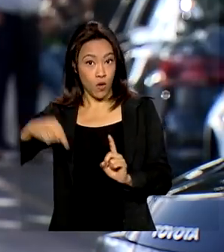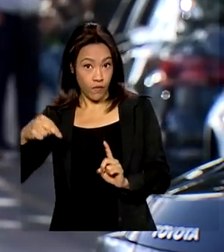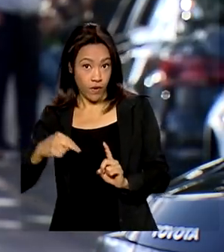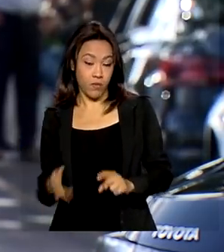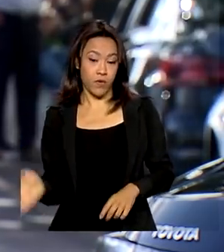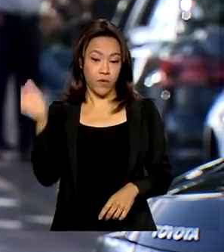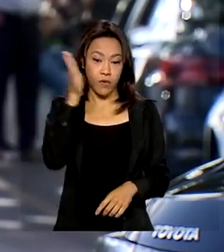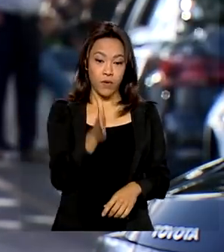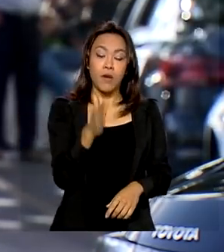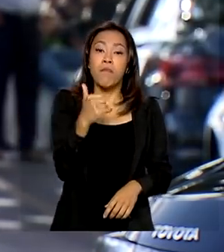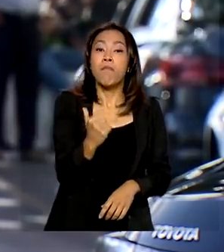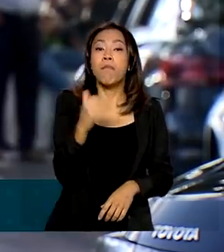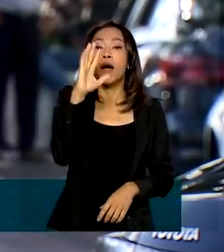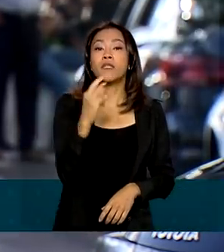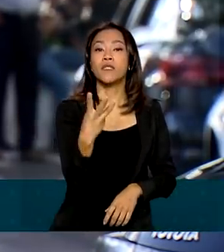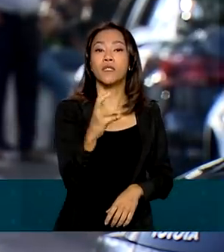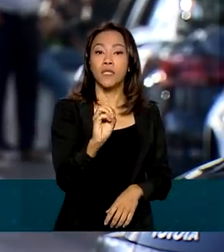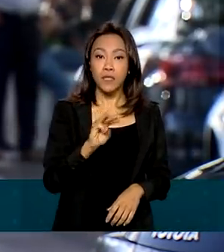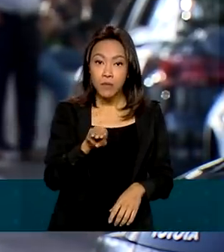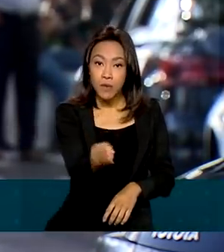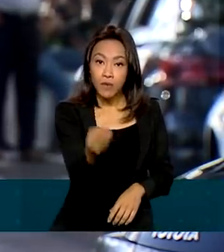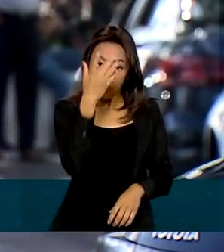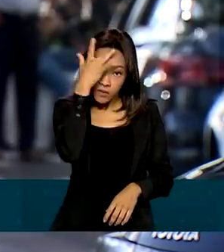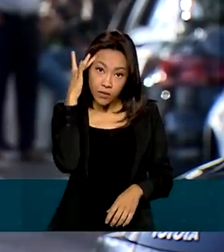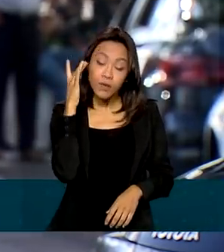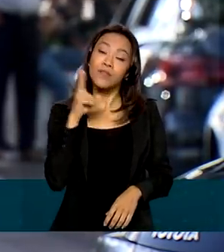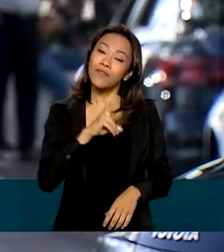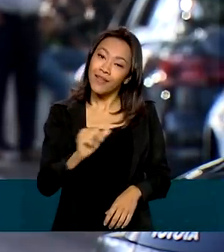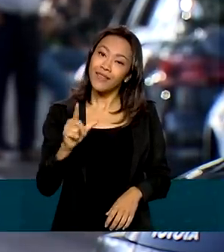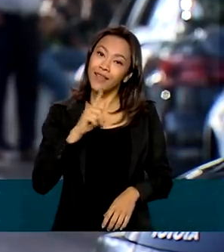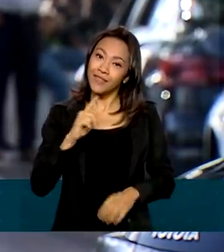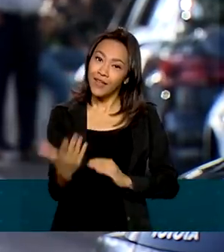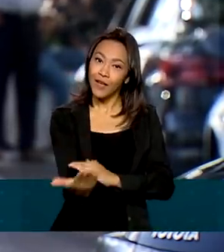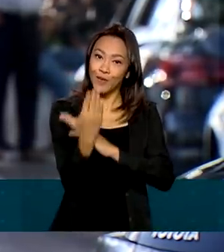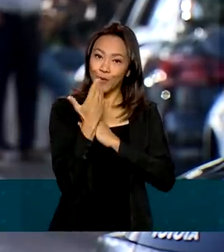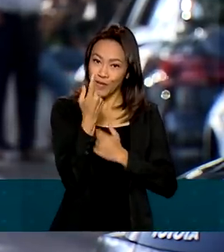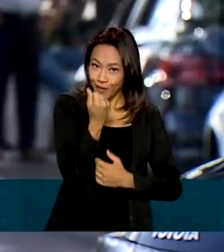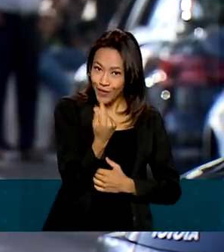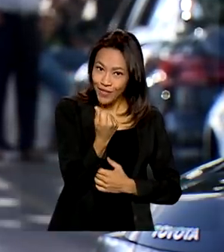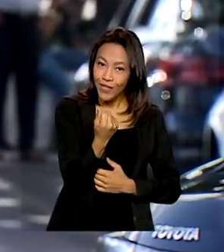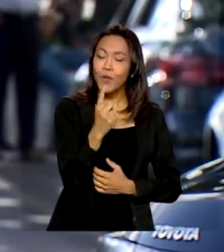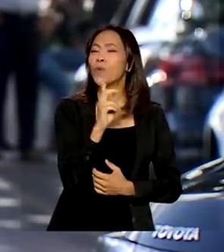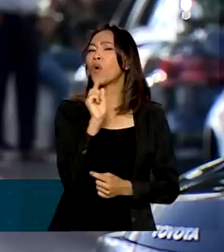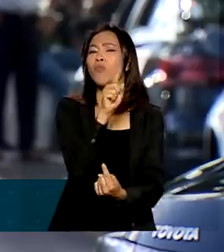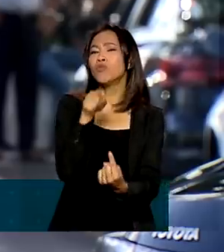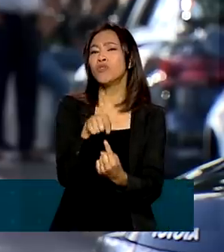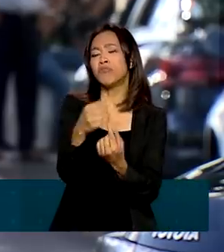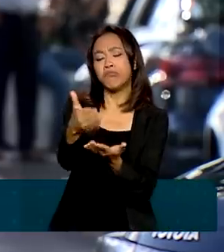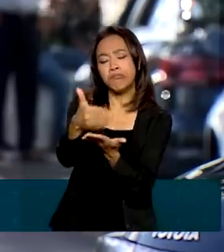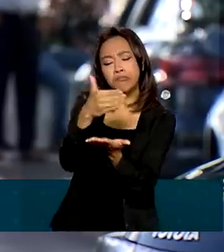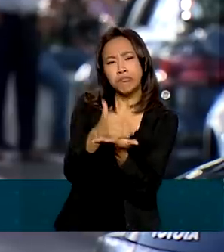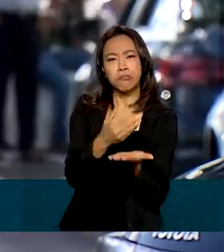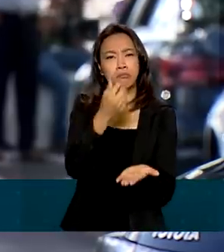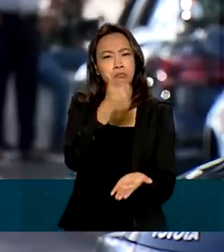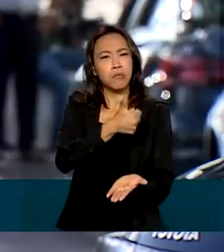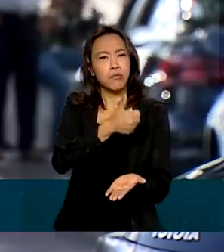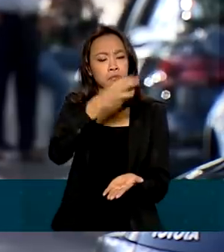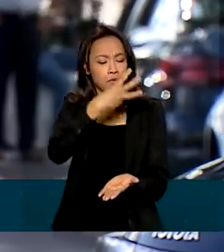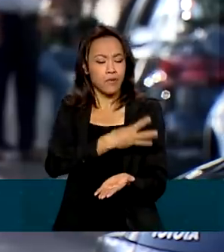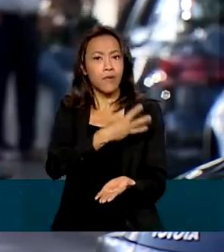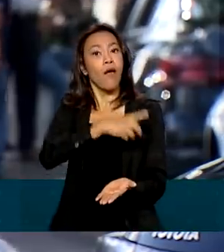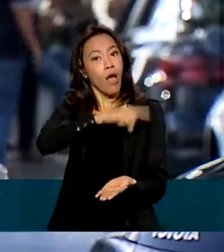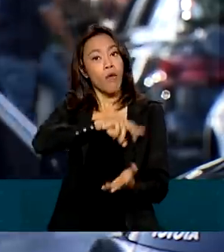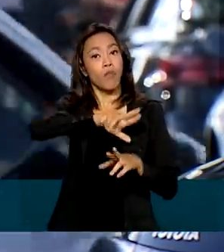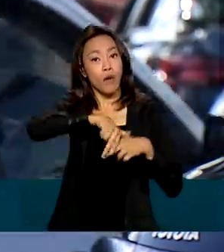30 milhões de pessoas serão beneficiadas. O objetivo da antecipação é amenizar os reflexos econômicos causados